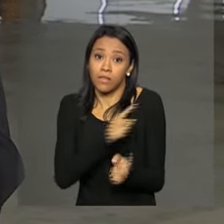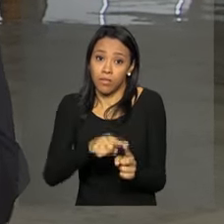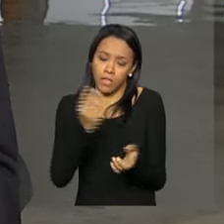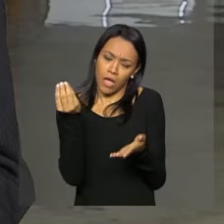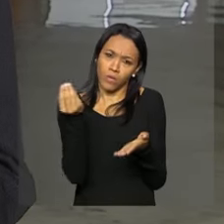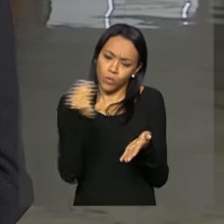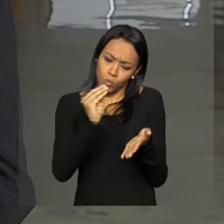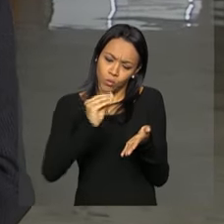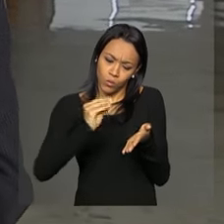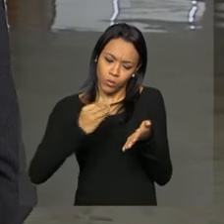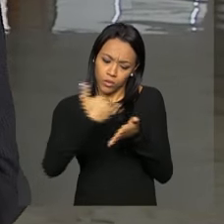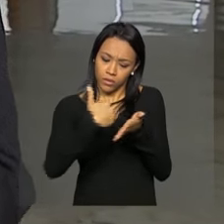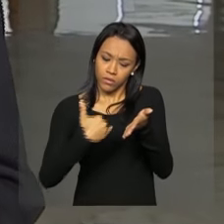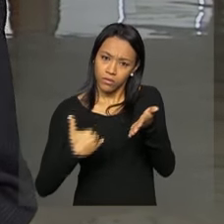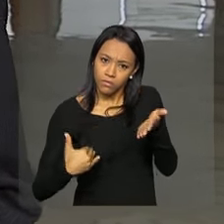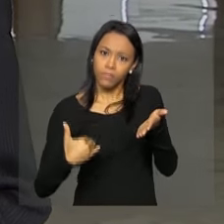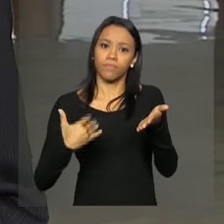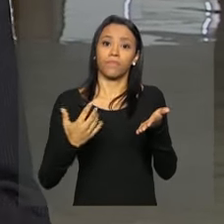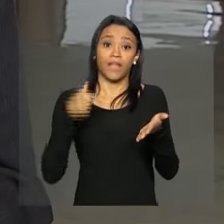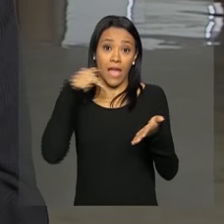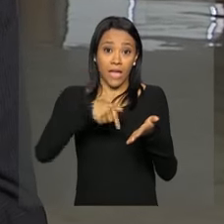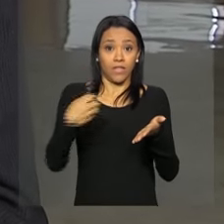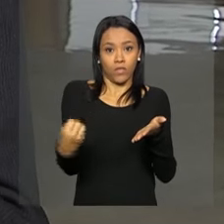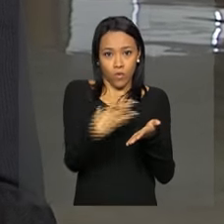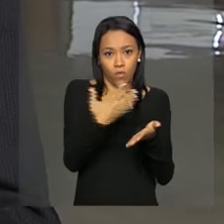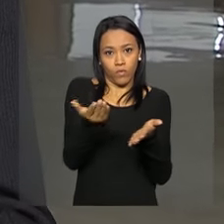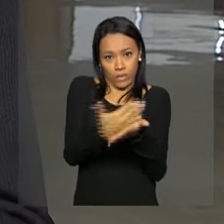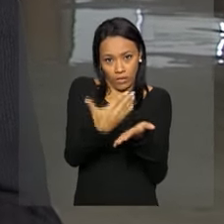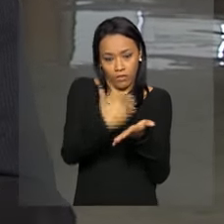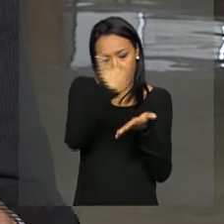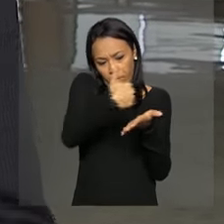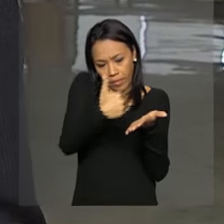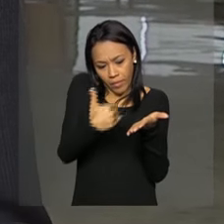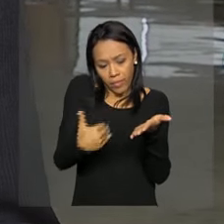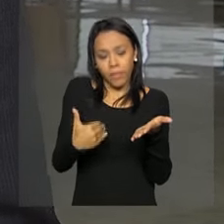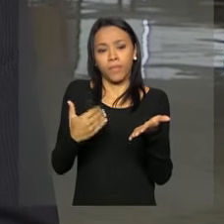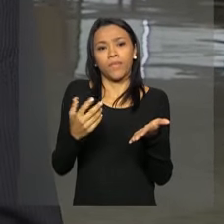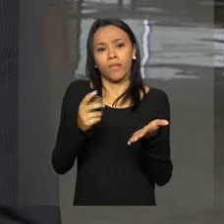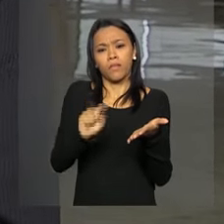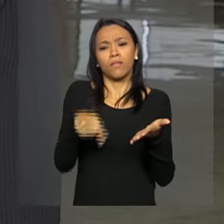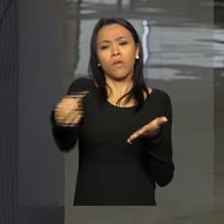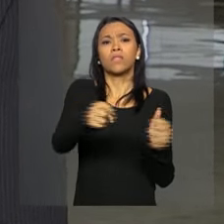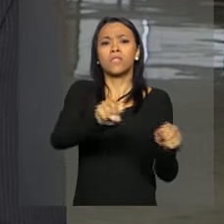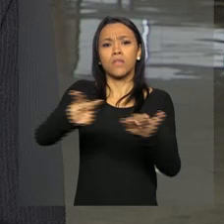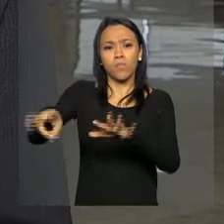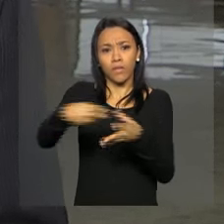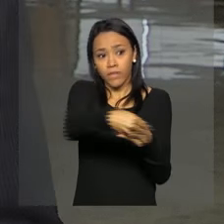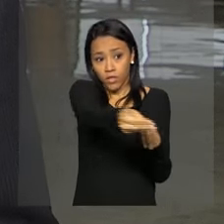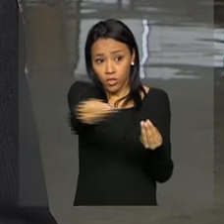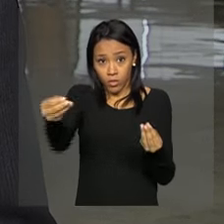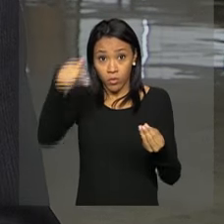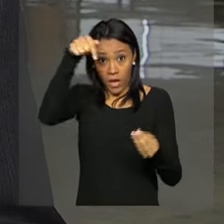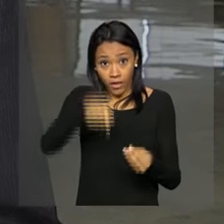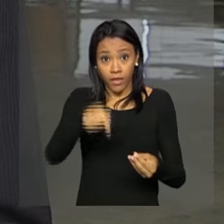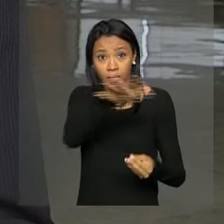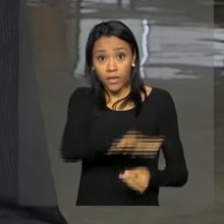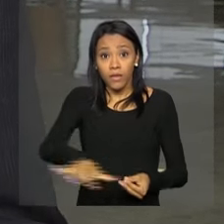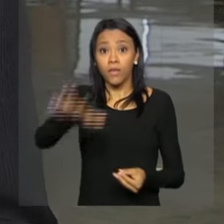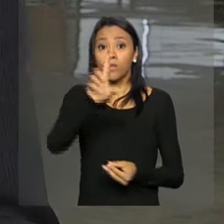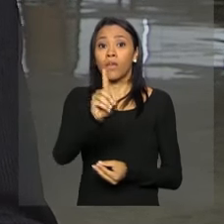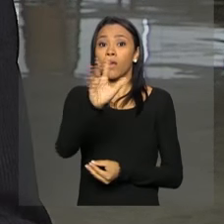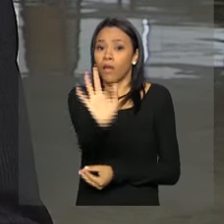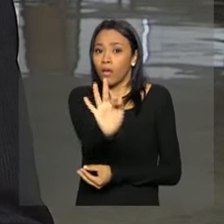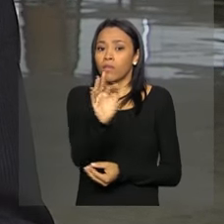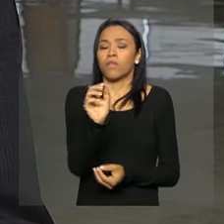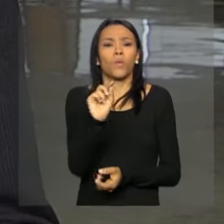versão dessa caderneta, que vai começar a ser distribuída aí nas próximas semanas, aqui no Distrito Federal, primeiramente. A novidade